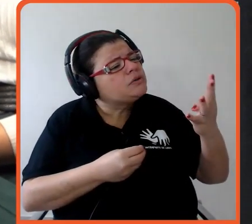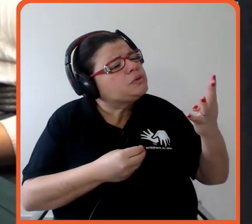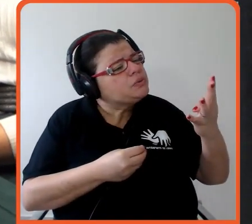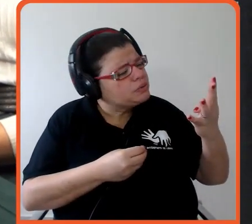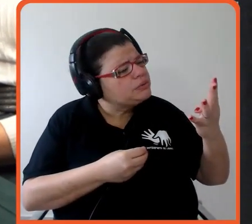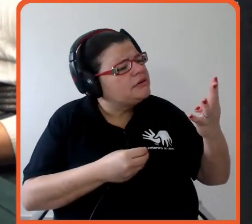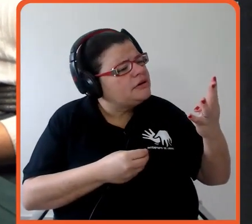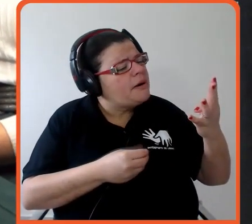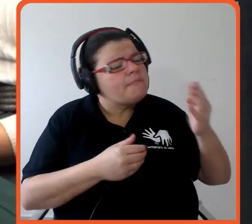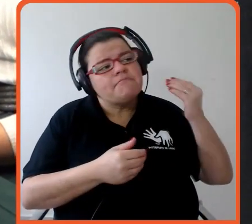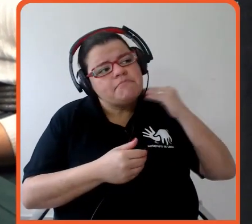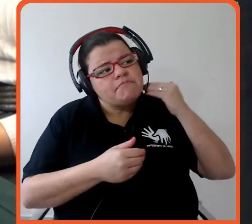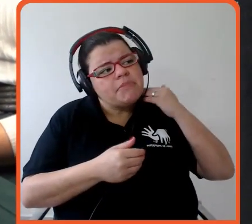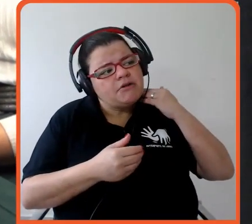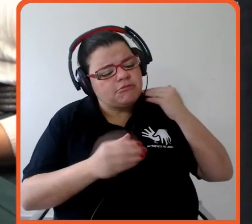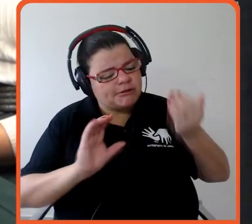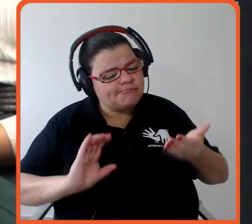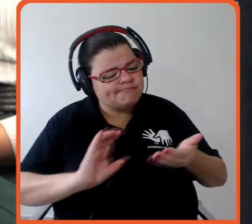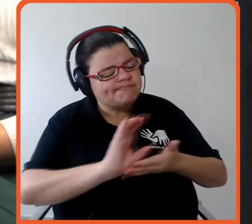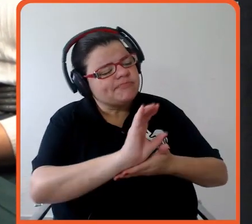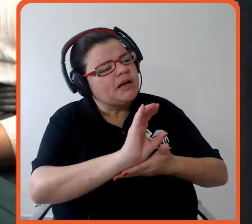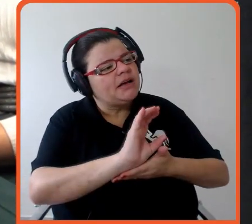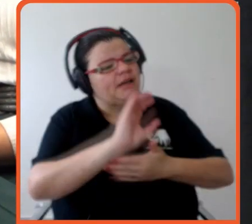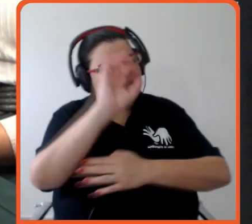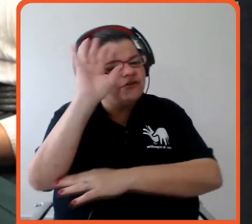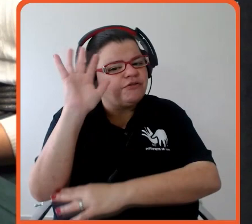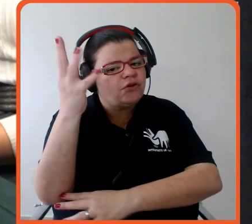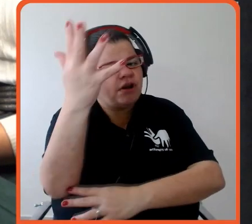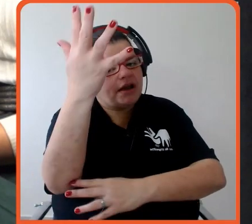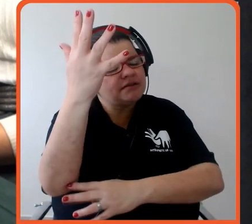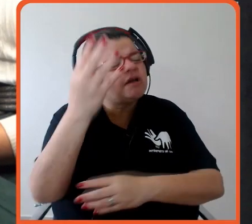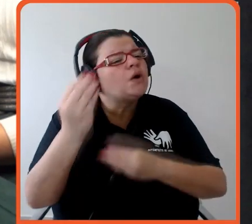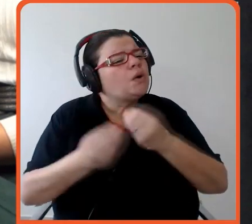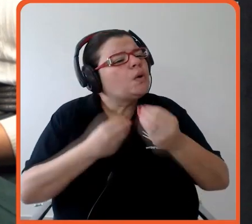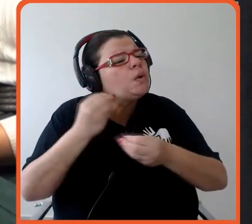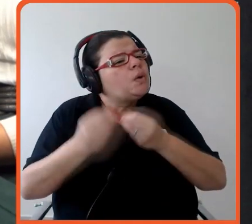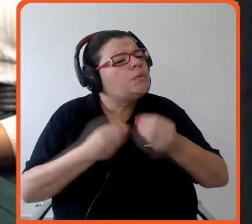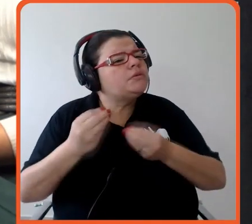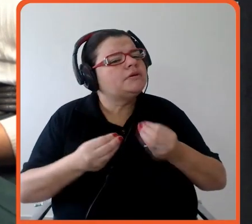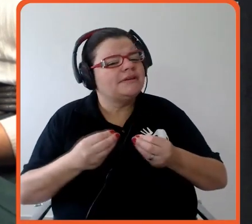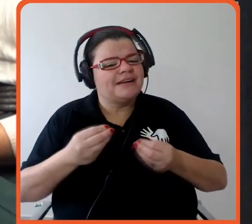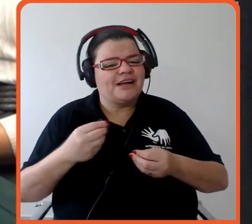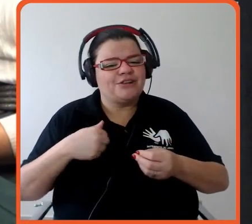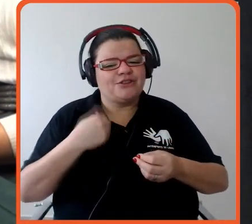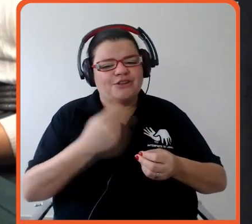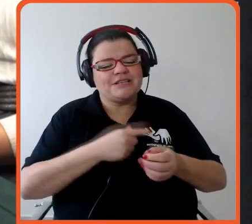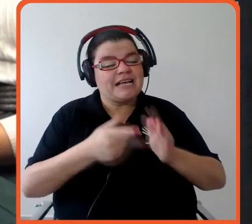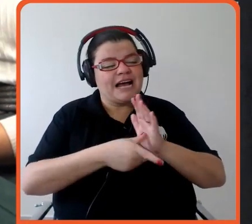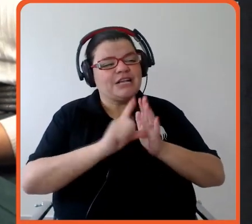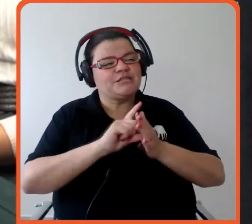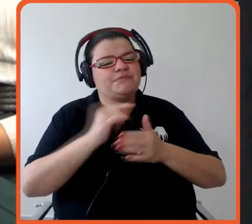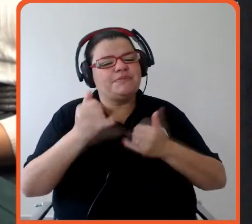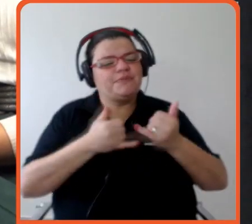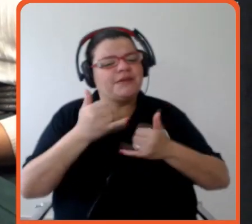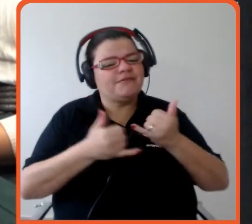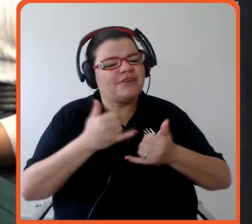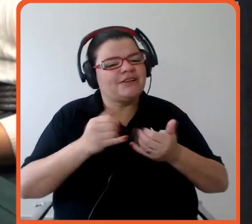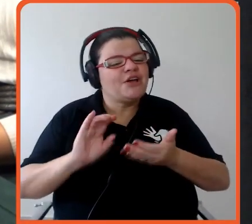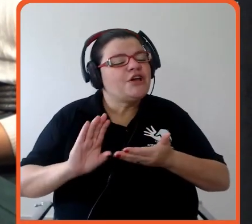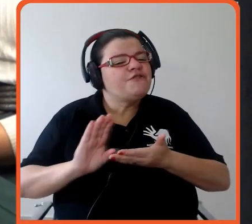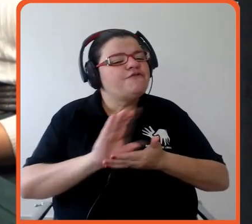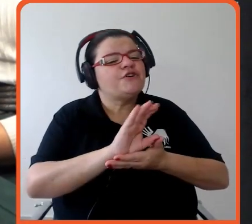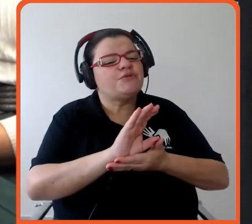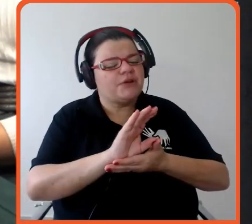florestas, né, acho que essa é a frase afirmativa, e aí inclusive a gente brincava aqui antes, né, que o investimento, eu falei, ah, um